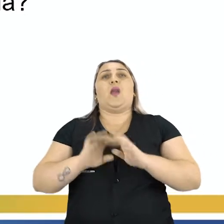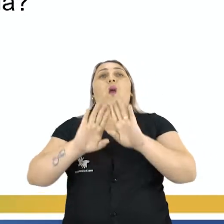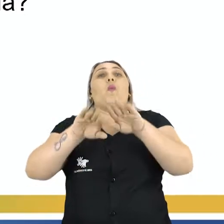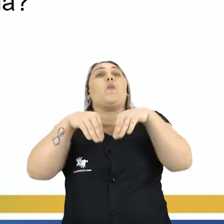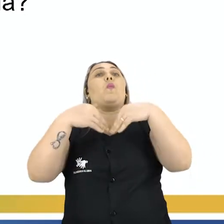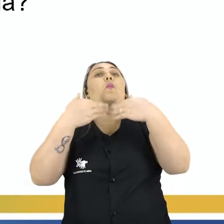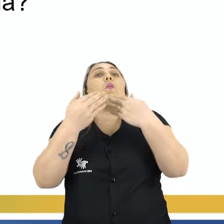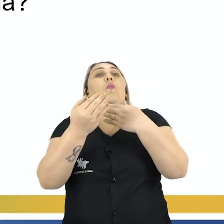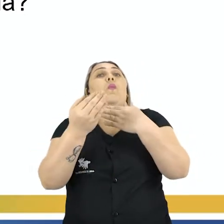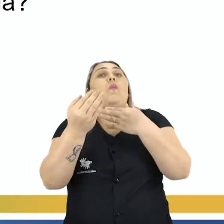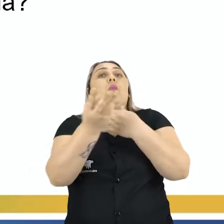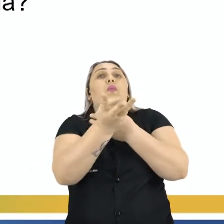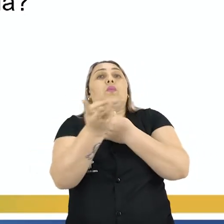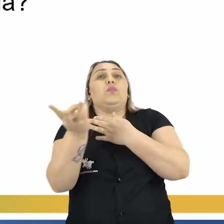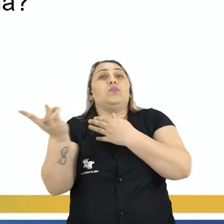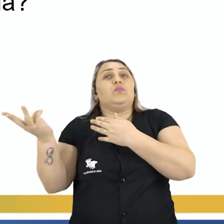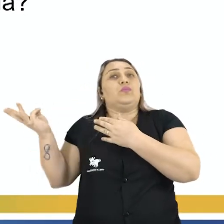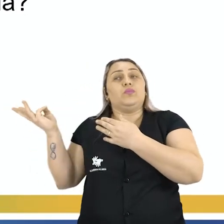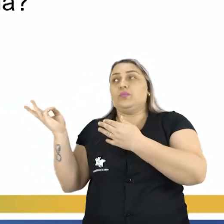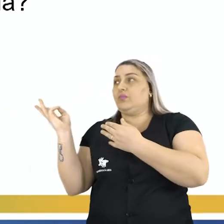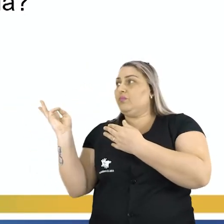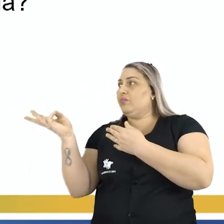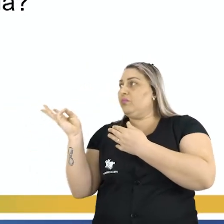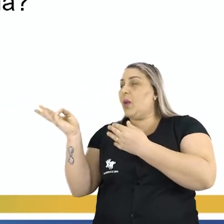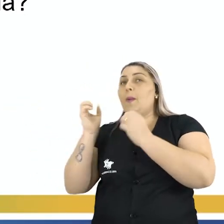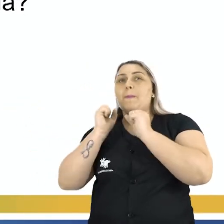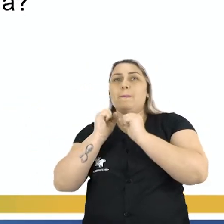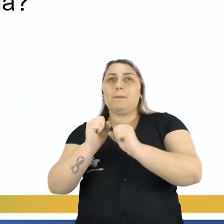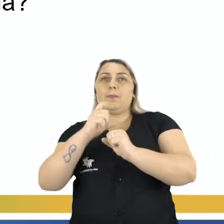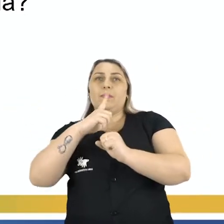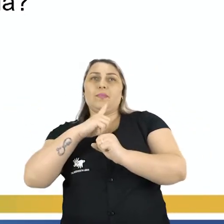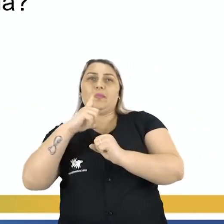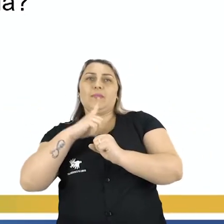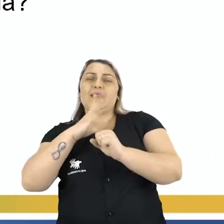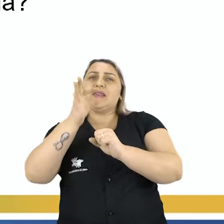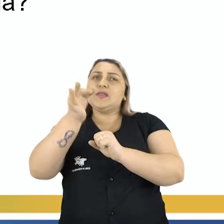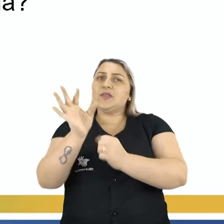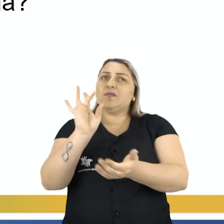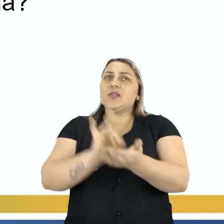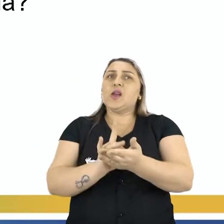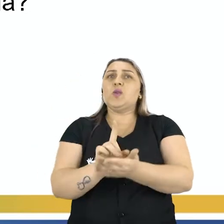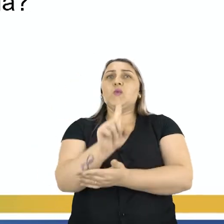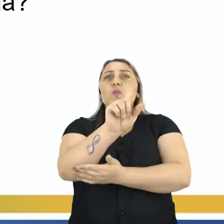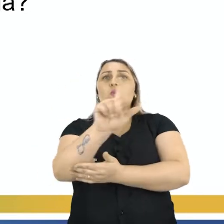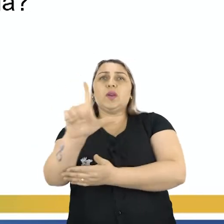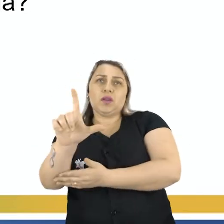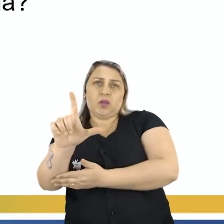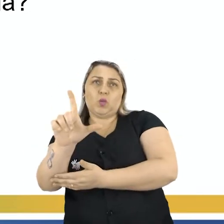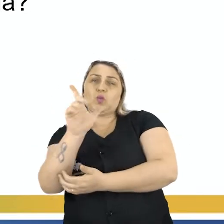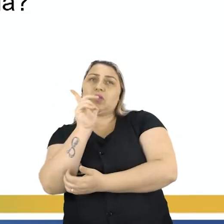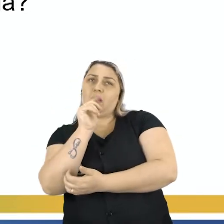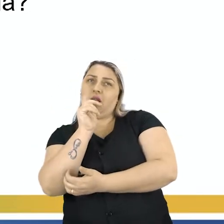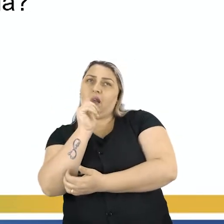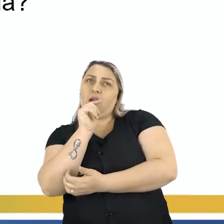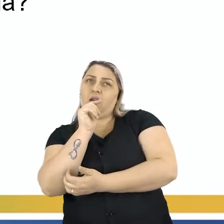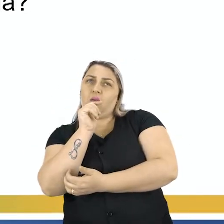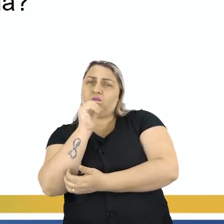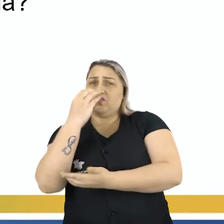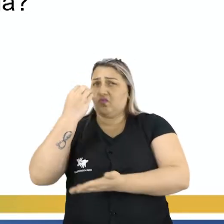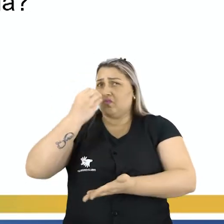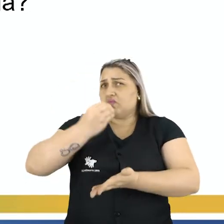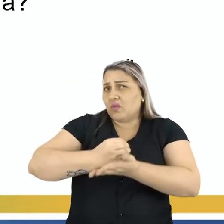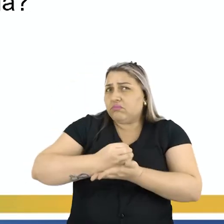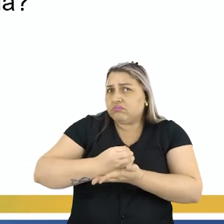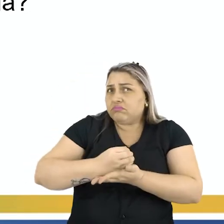Qual deles pode conter exatamente 1 litro de água? Será que o